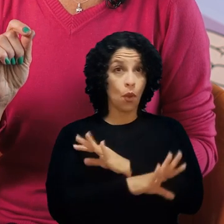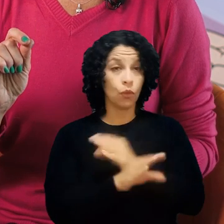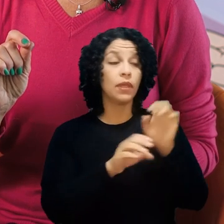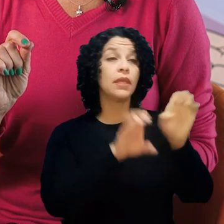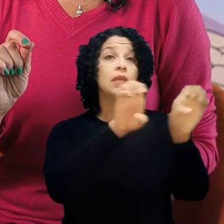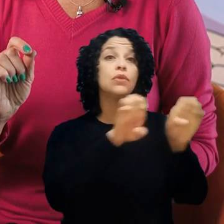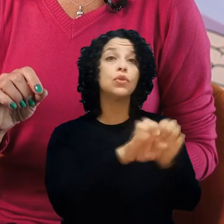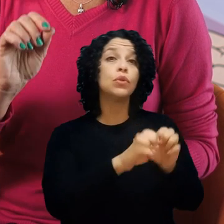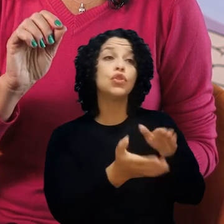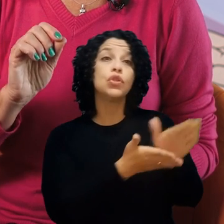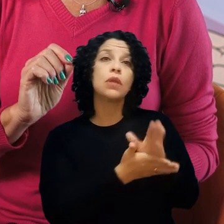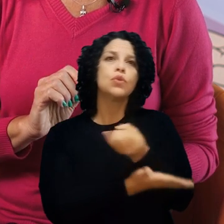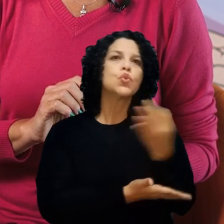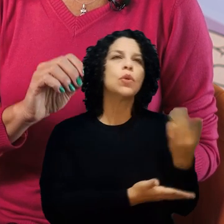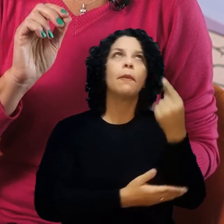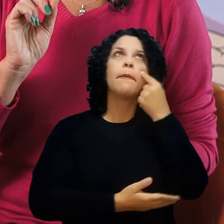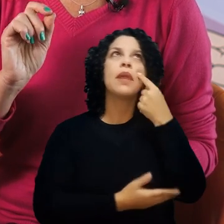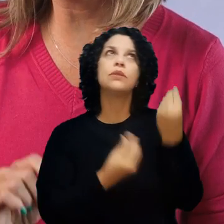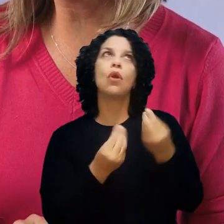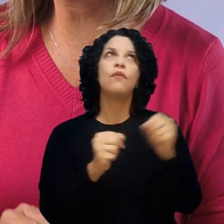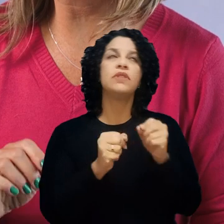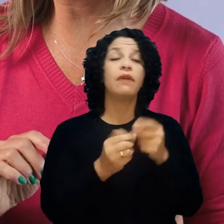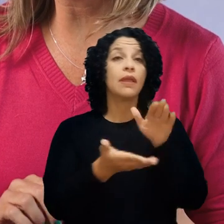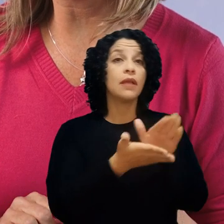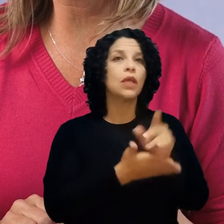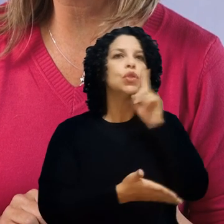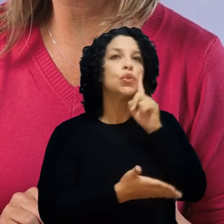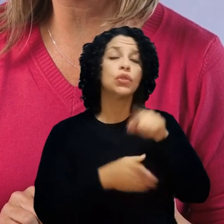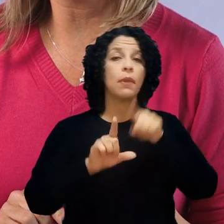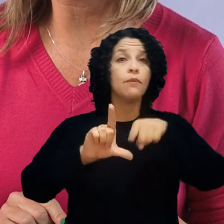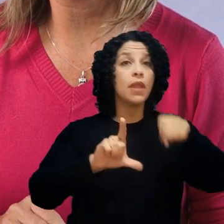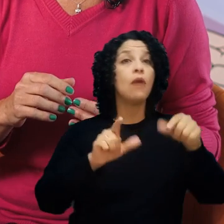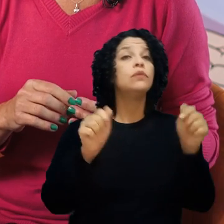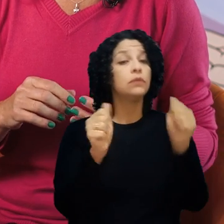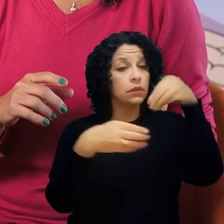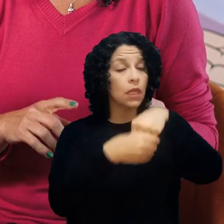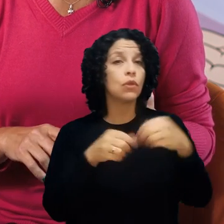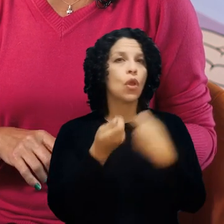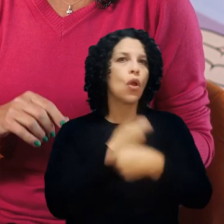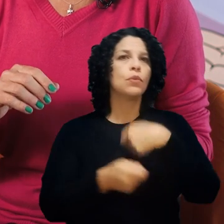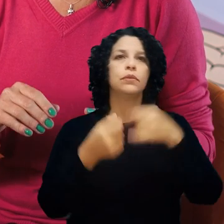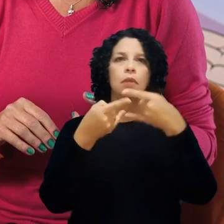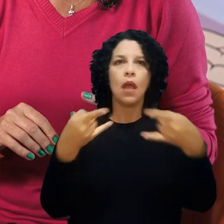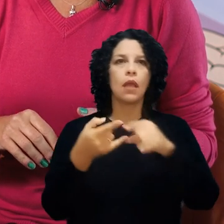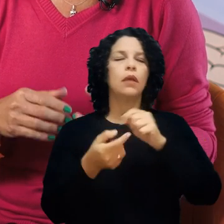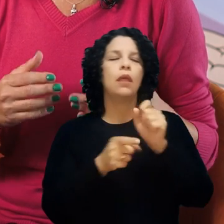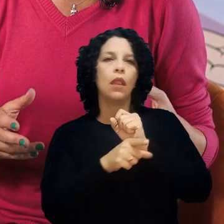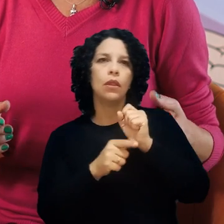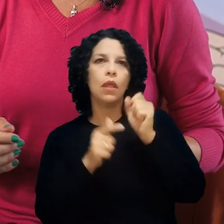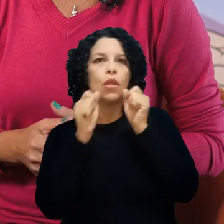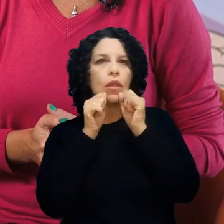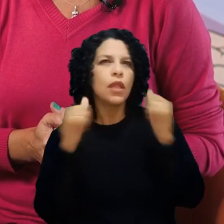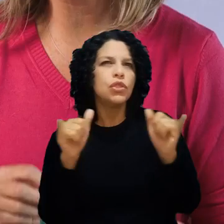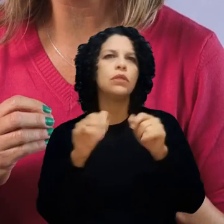Estrutura de Custos, pense em inserir os custos fixos e variáveis do seu negócio, como contas de luz, aluguel,